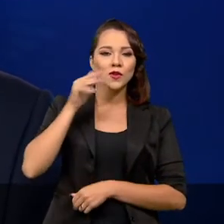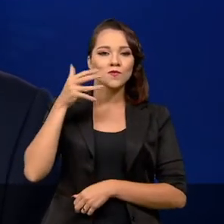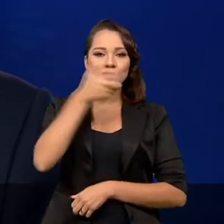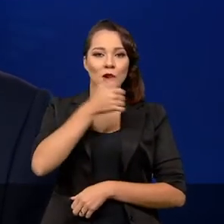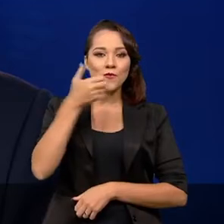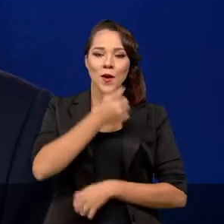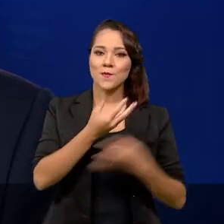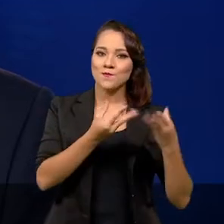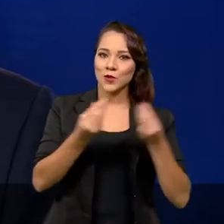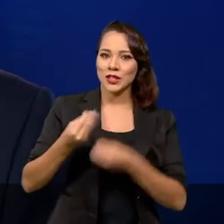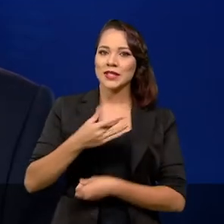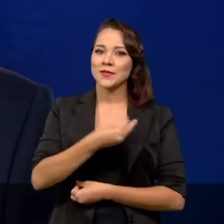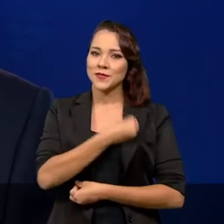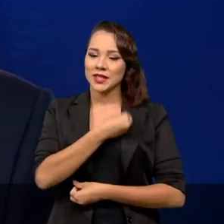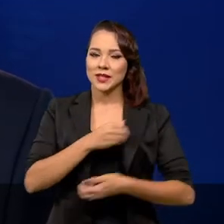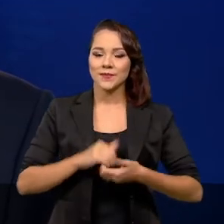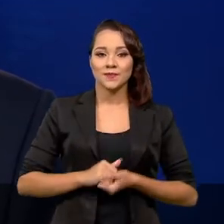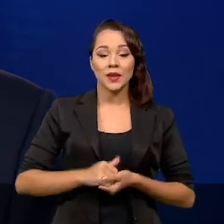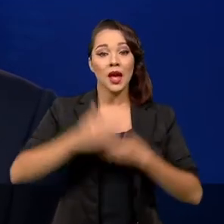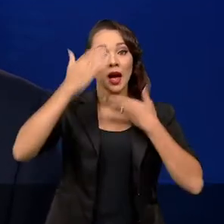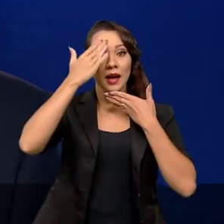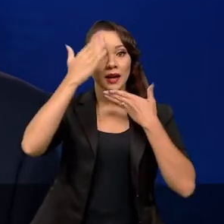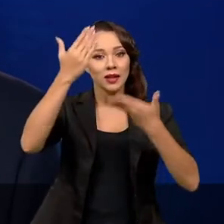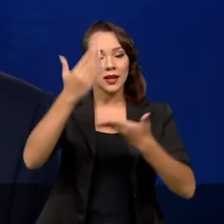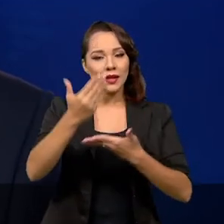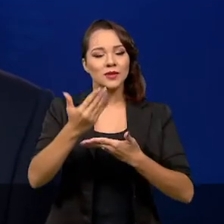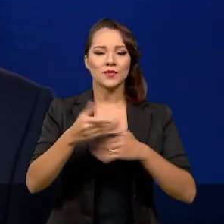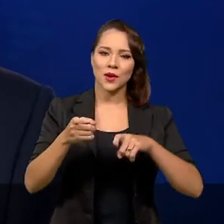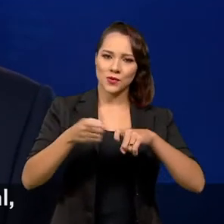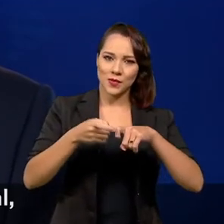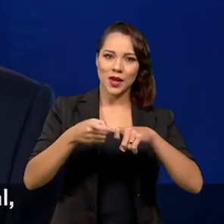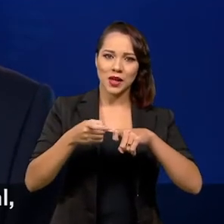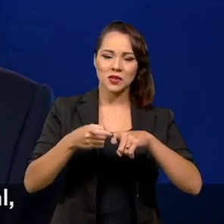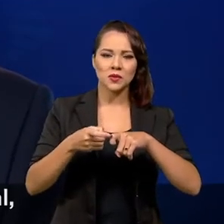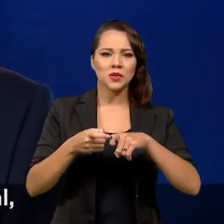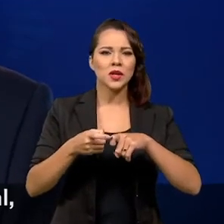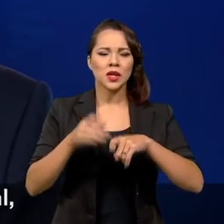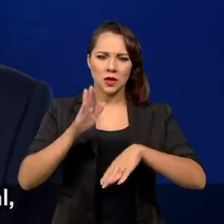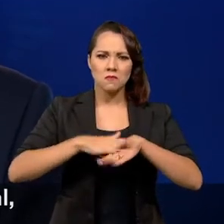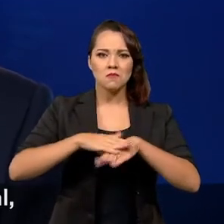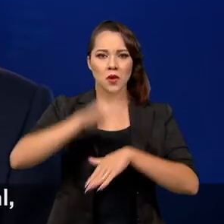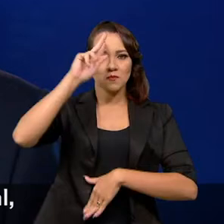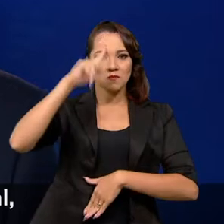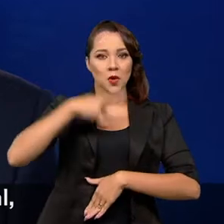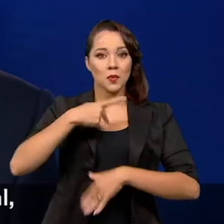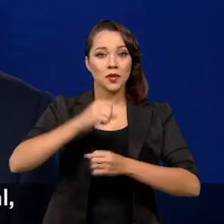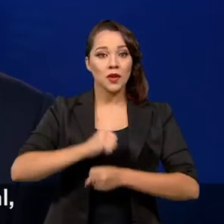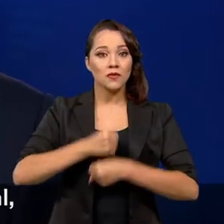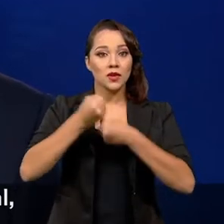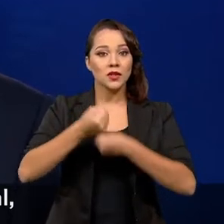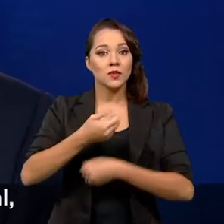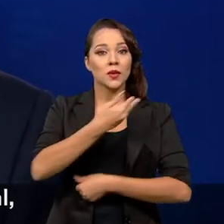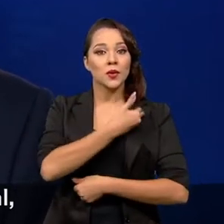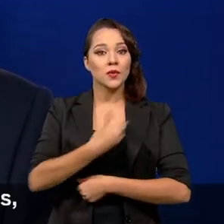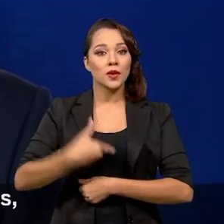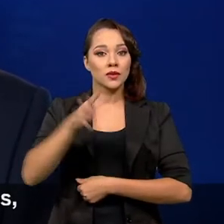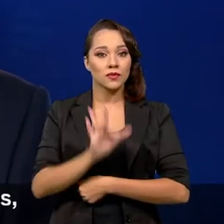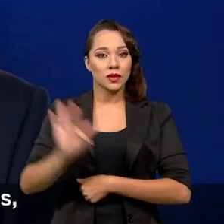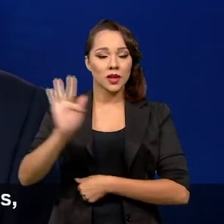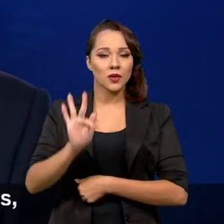vidas. Agradeço aos médicos que, com a autonomia defendida pelo Governo Federal,